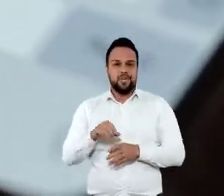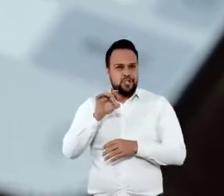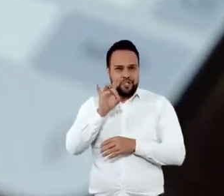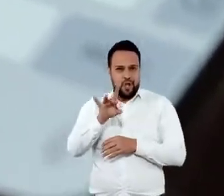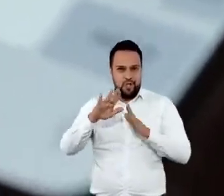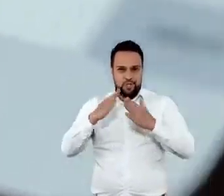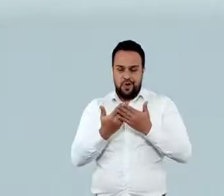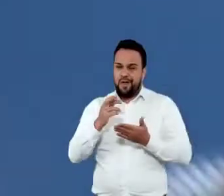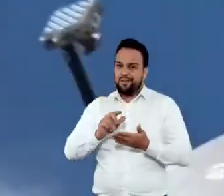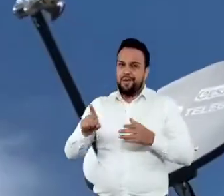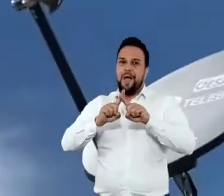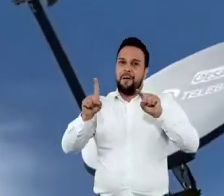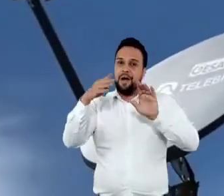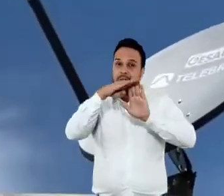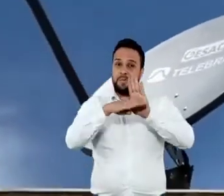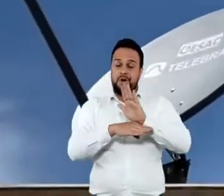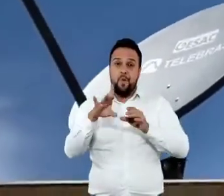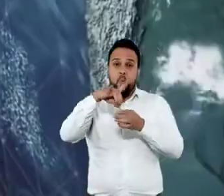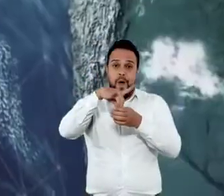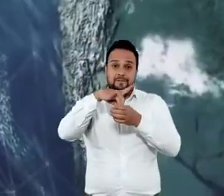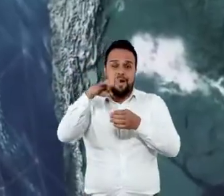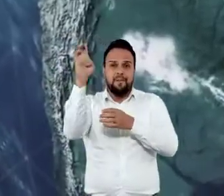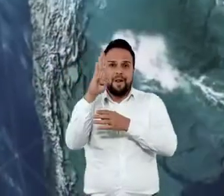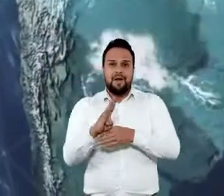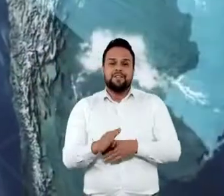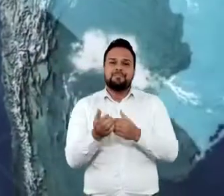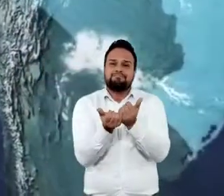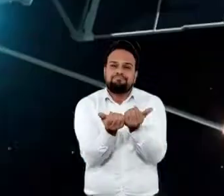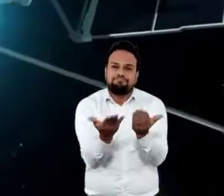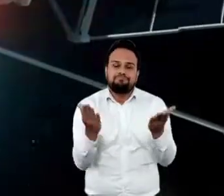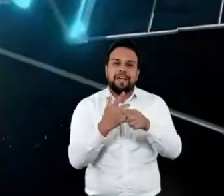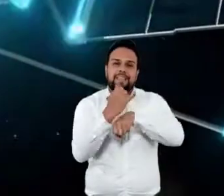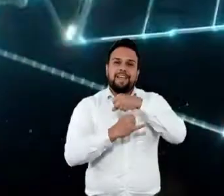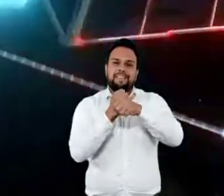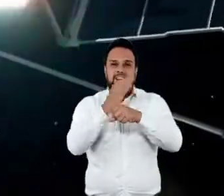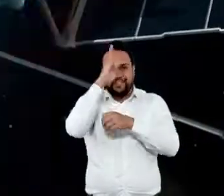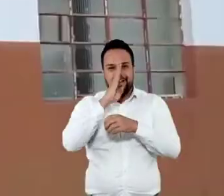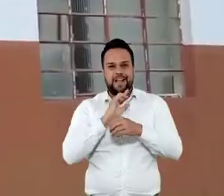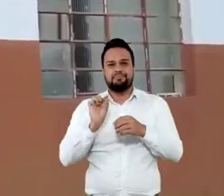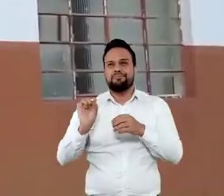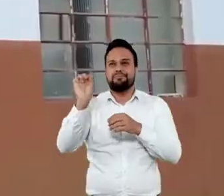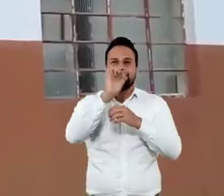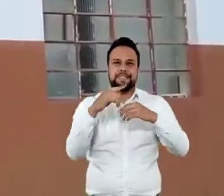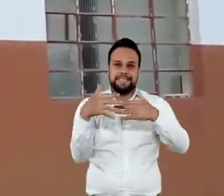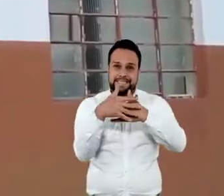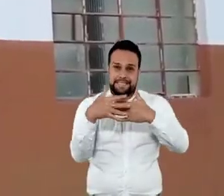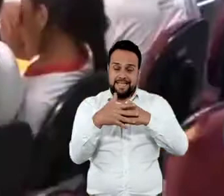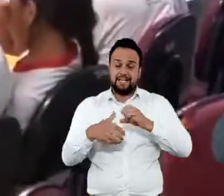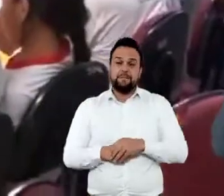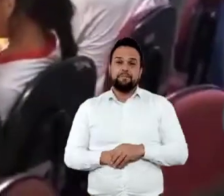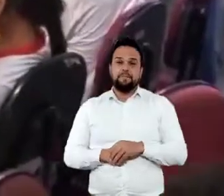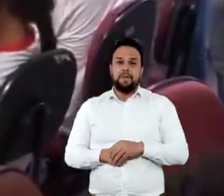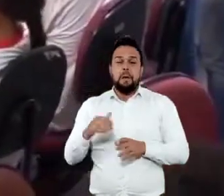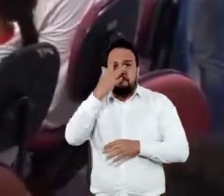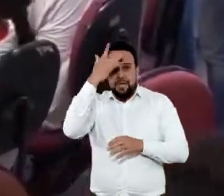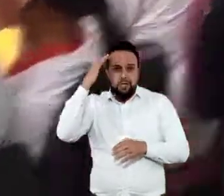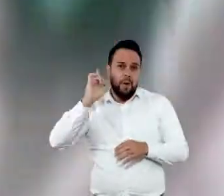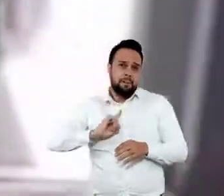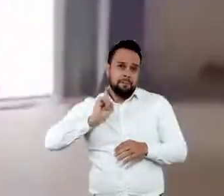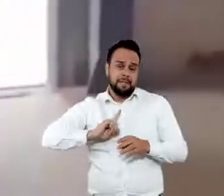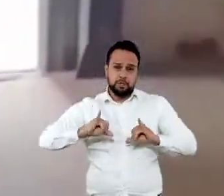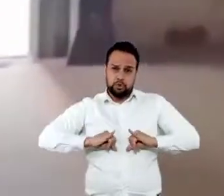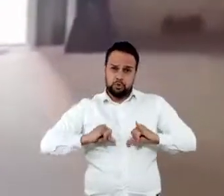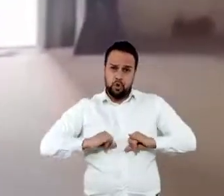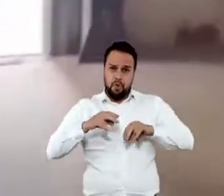mil escolas. E não é só na escola não. O programa Wi-Fi Brasil levou internet gratuita e de alta velocidade a várias cidades.